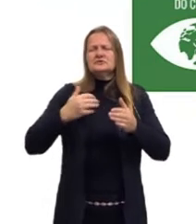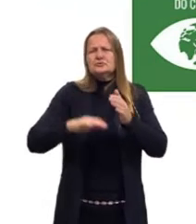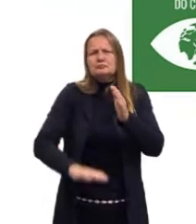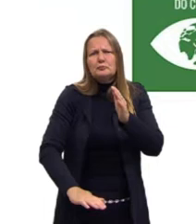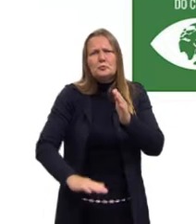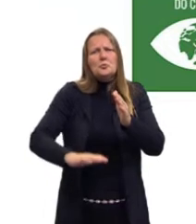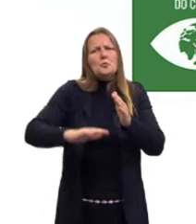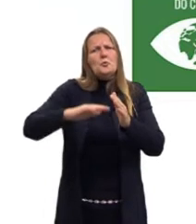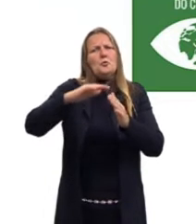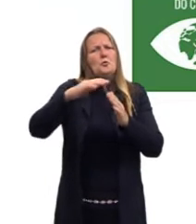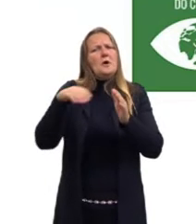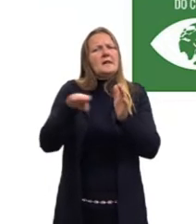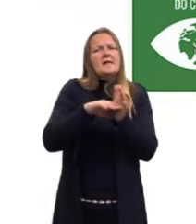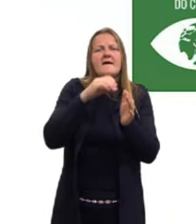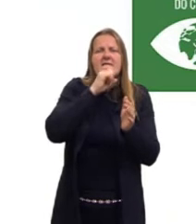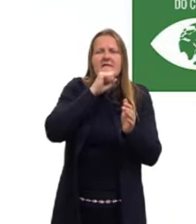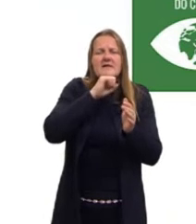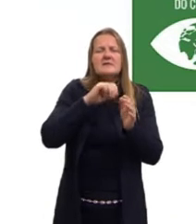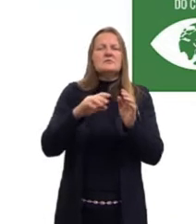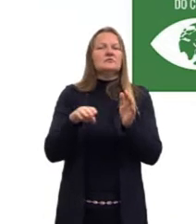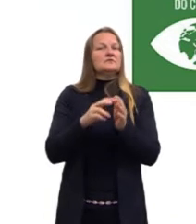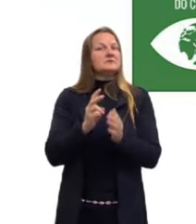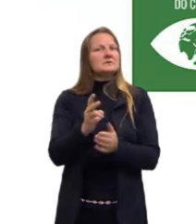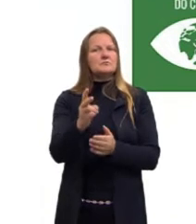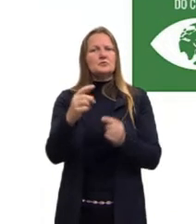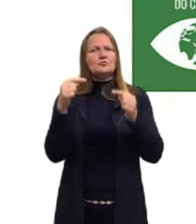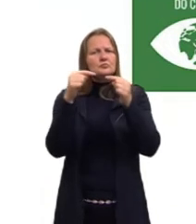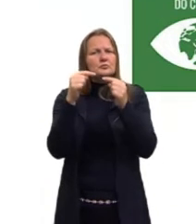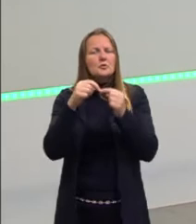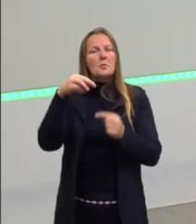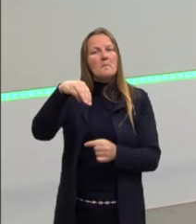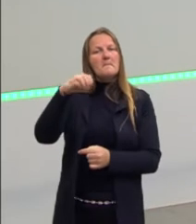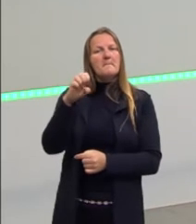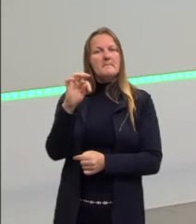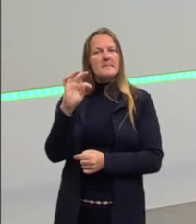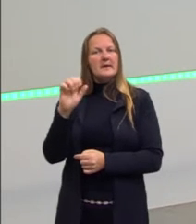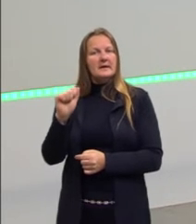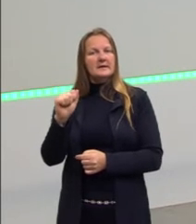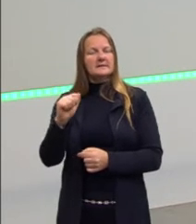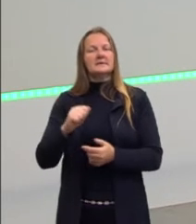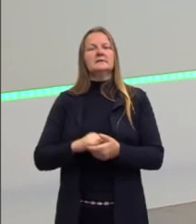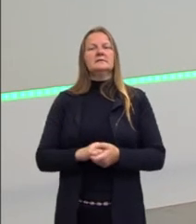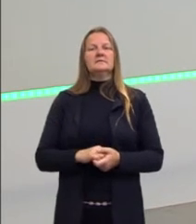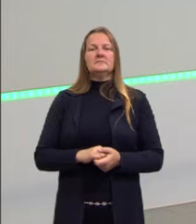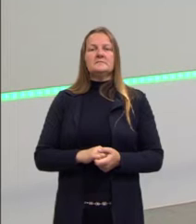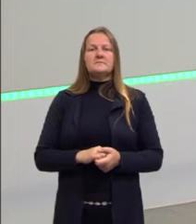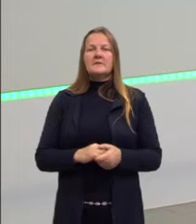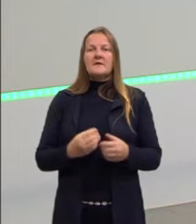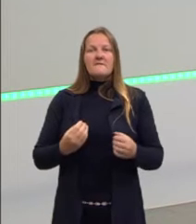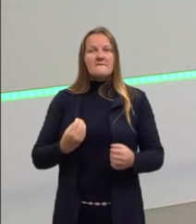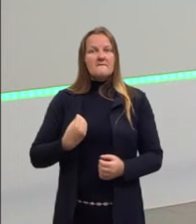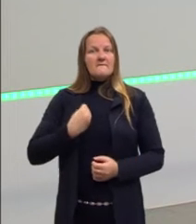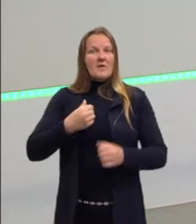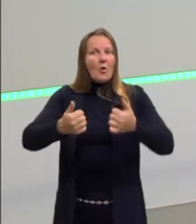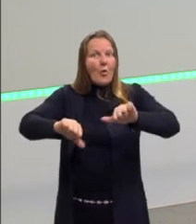Então, o objetivo aqui, uma das metas do Objetivo Número 3 é essa.